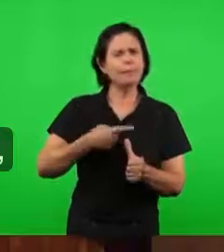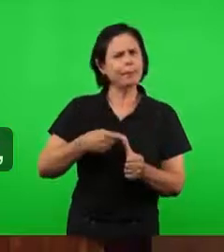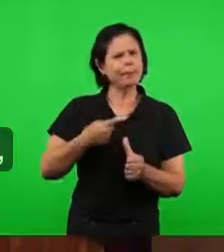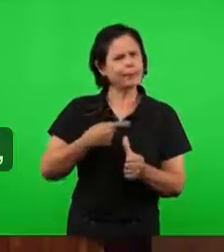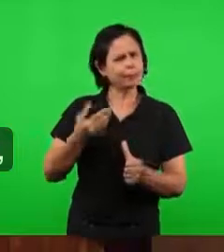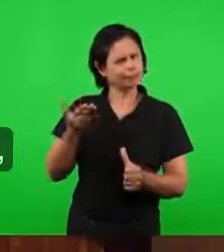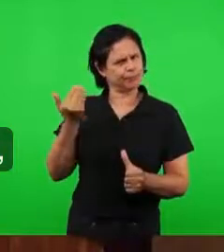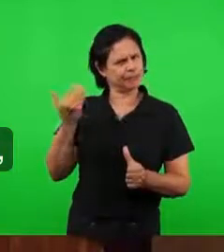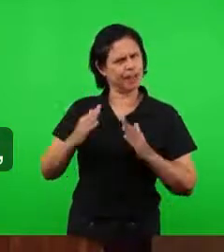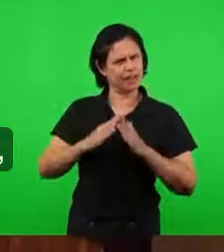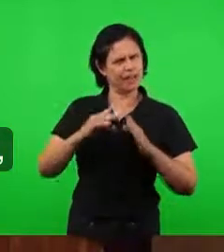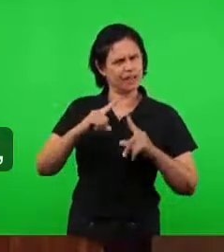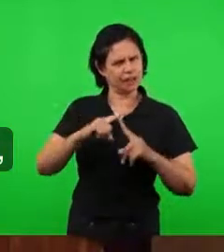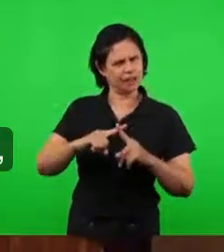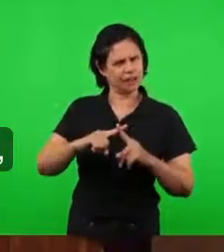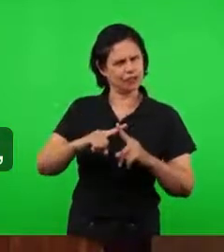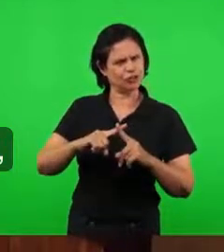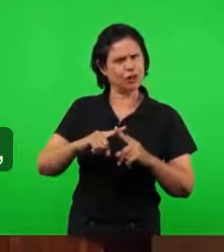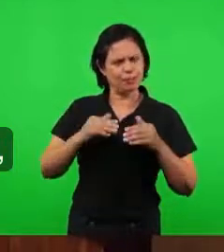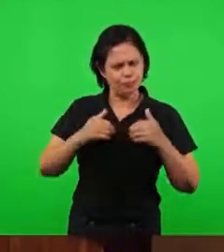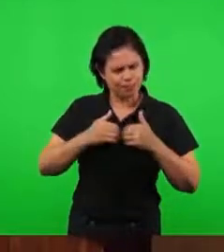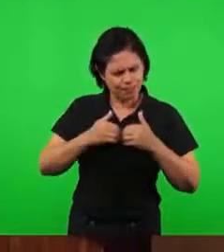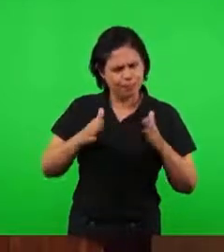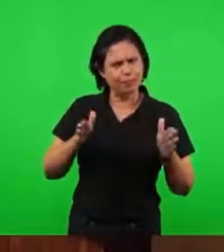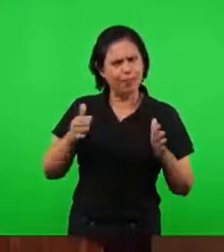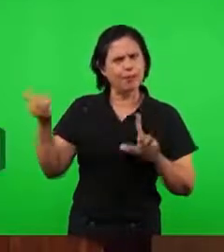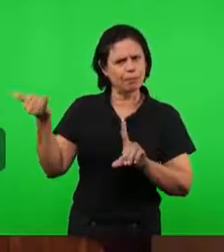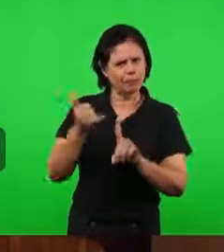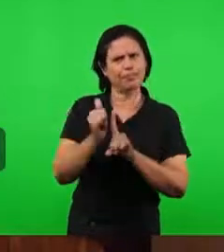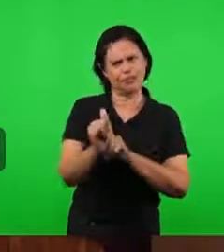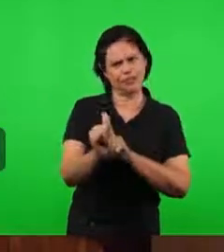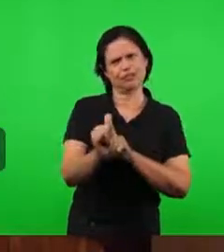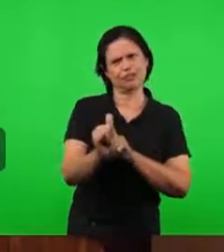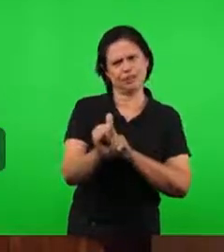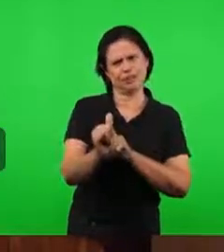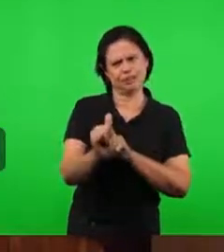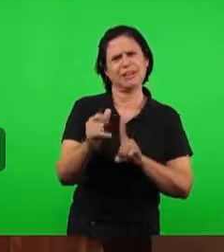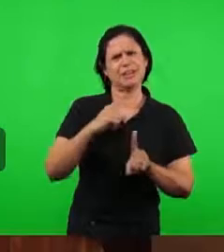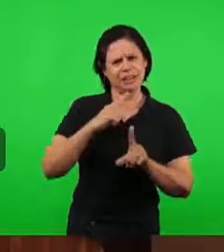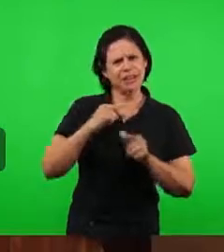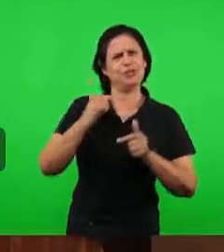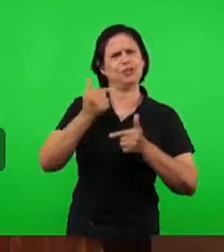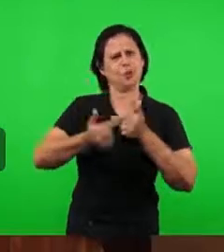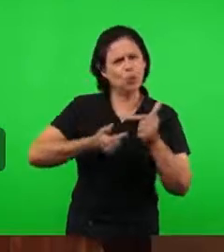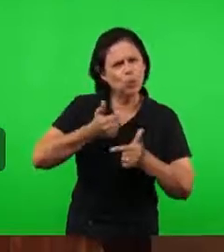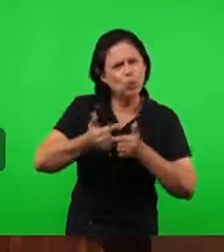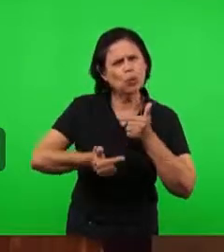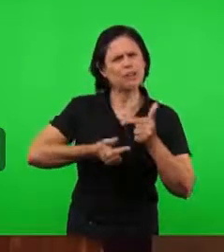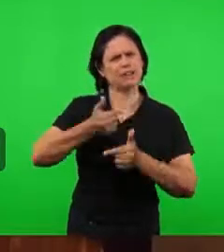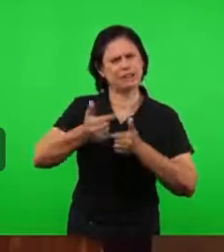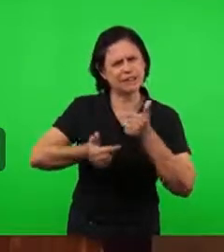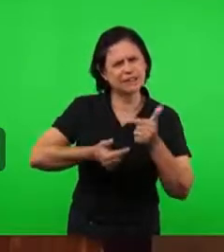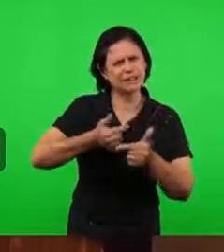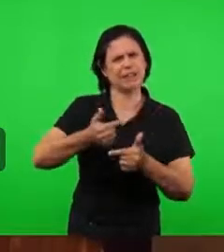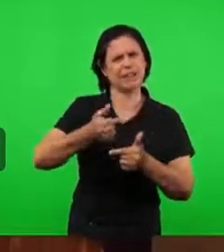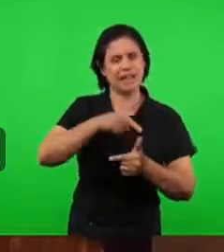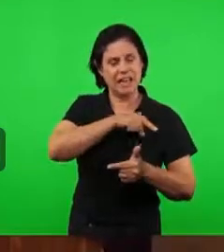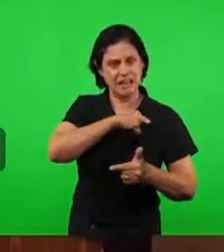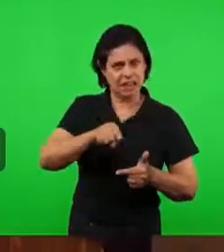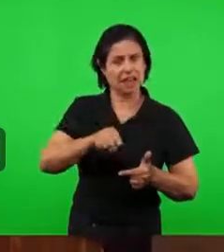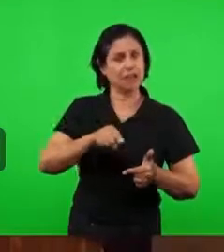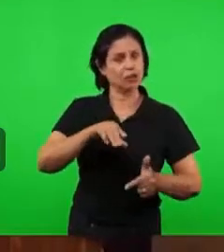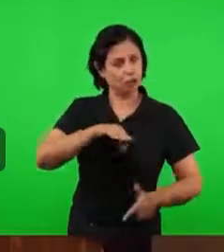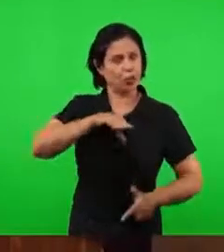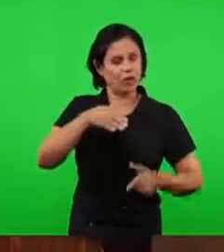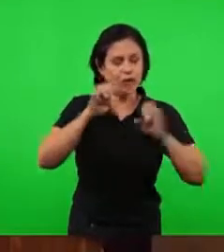Então foi o primeiro período da igreja. As suas lutas, o desejo de entregar a palavra,